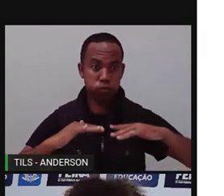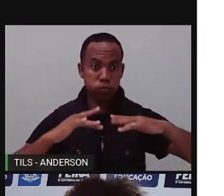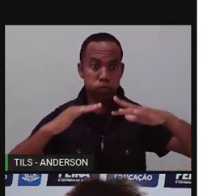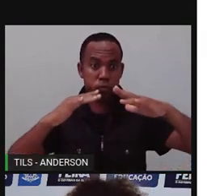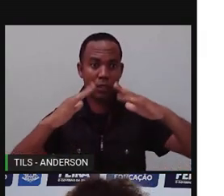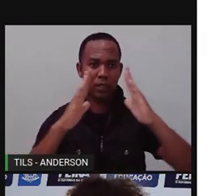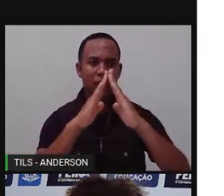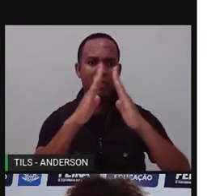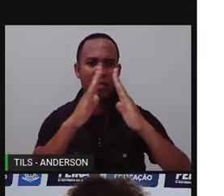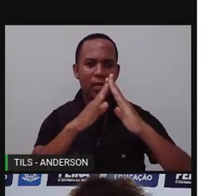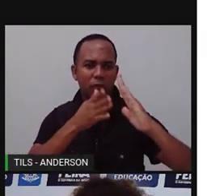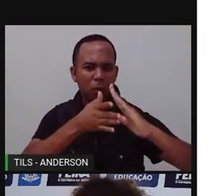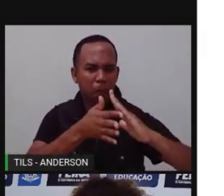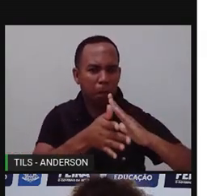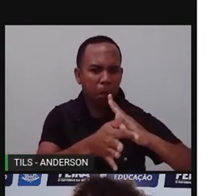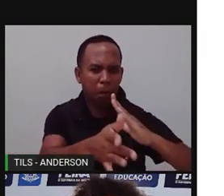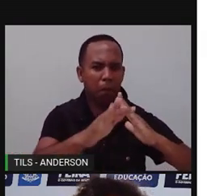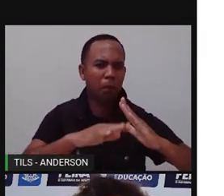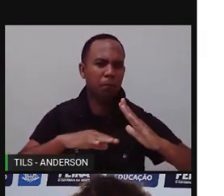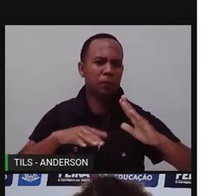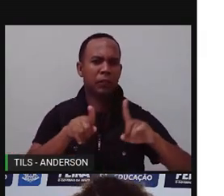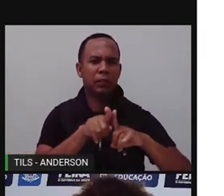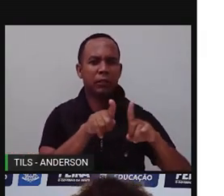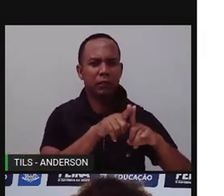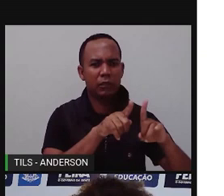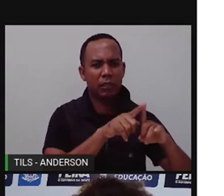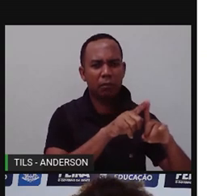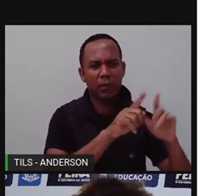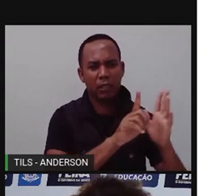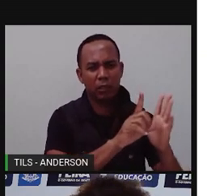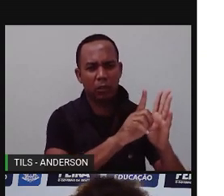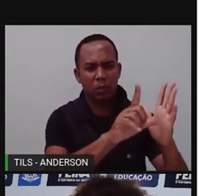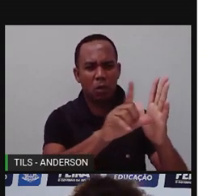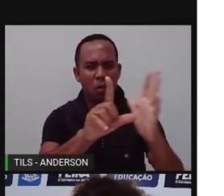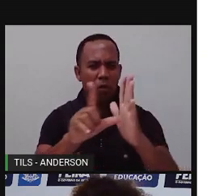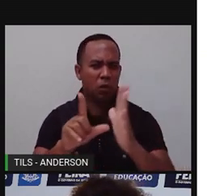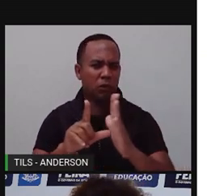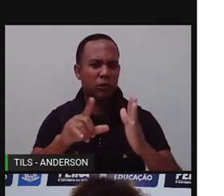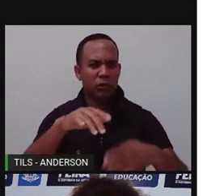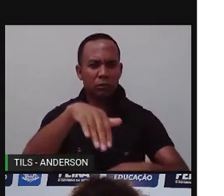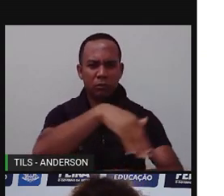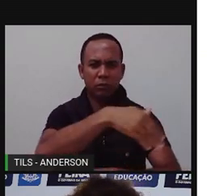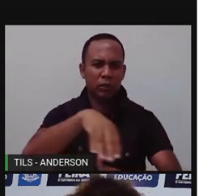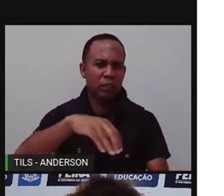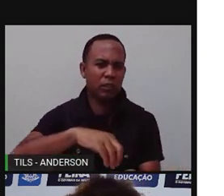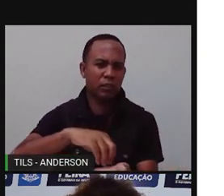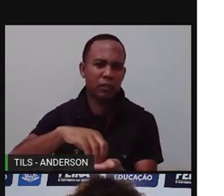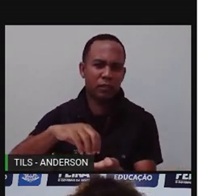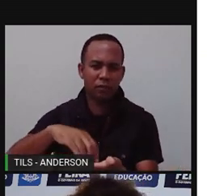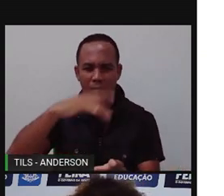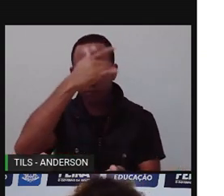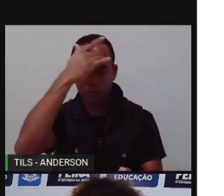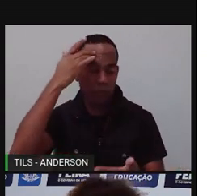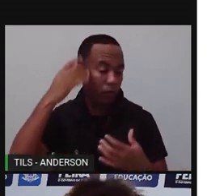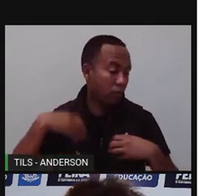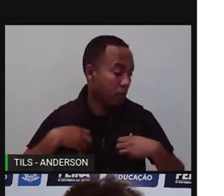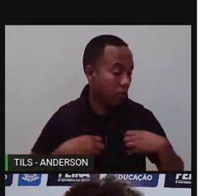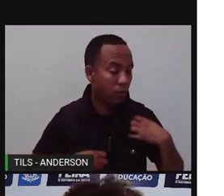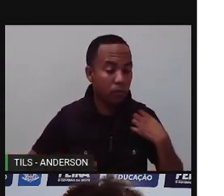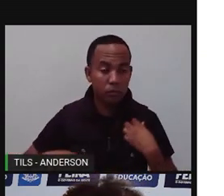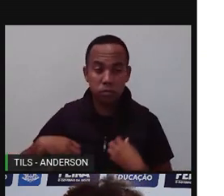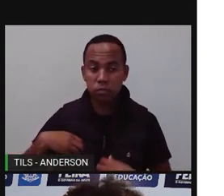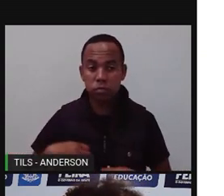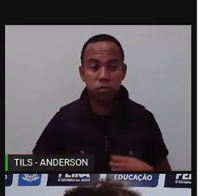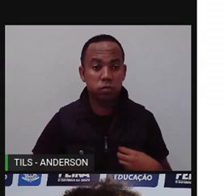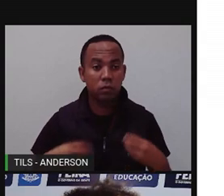começa a invadir. Invadir casa, começa a invadir lojas comerciais, e as pessoas começam a se desesperar. Me